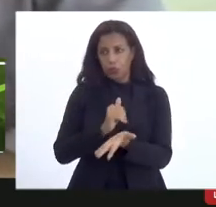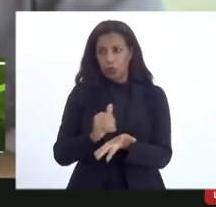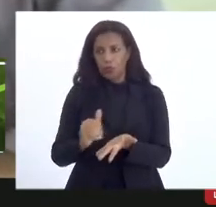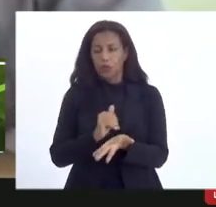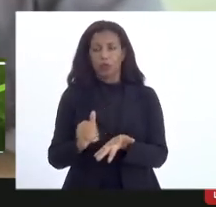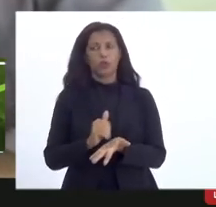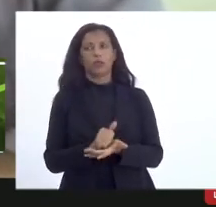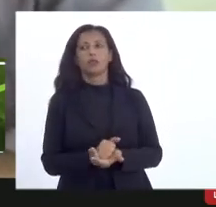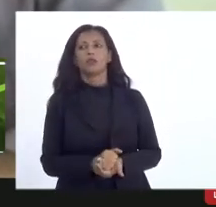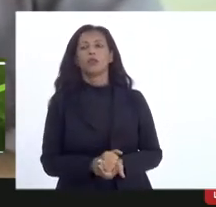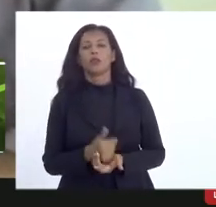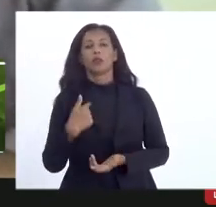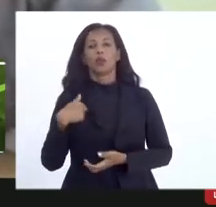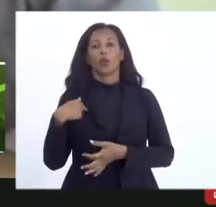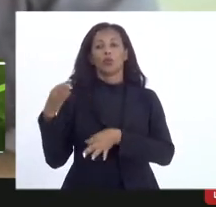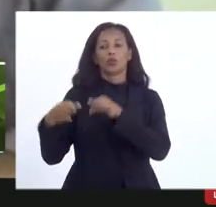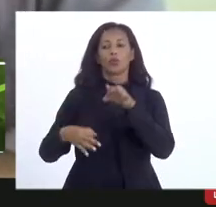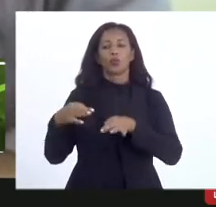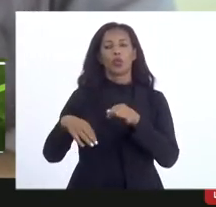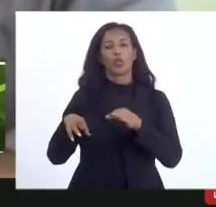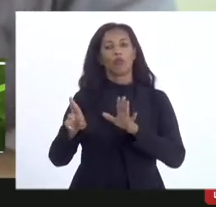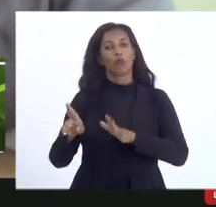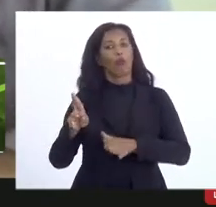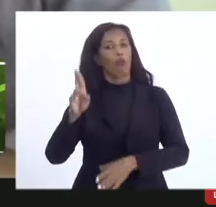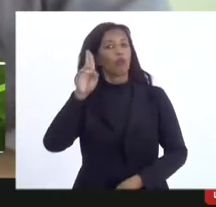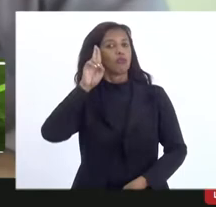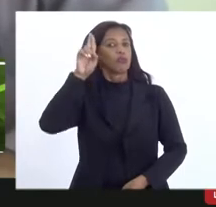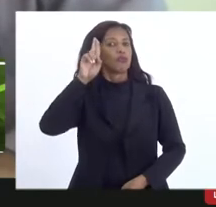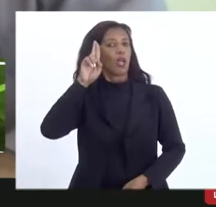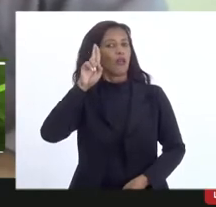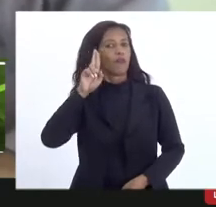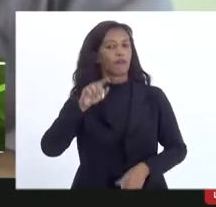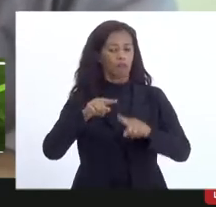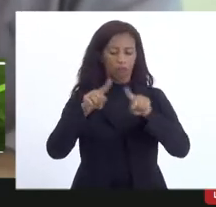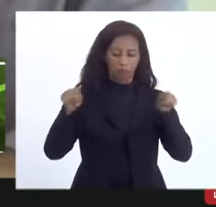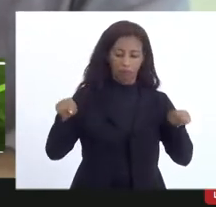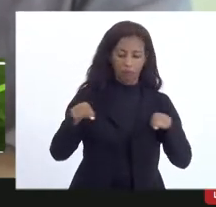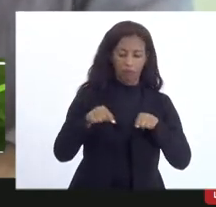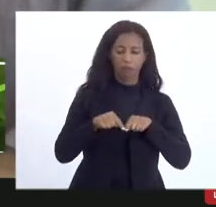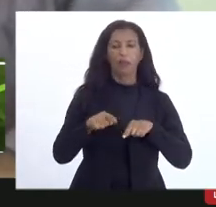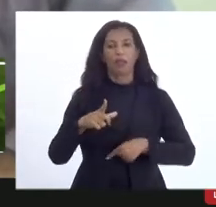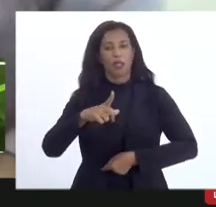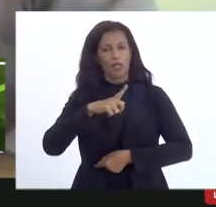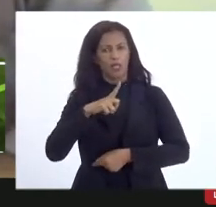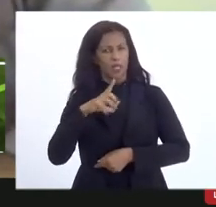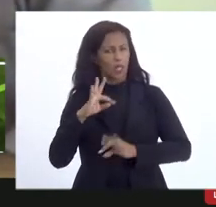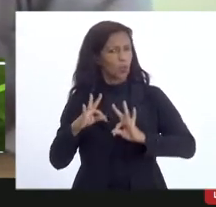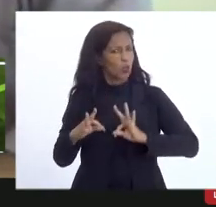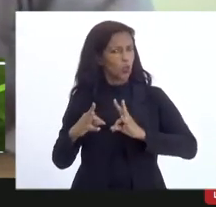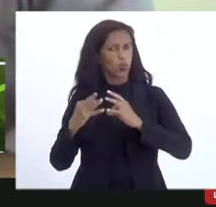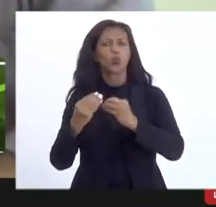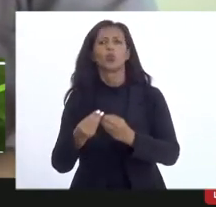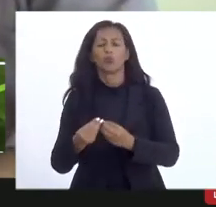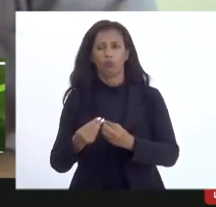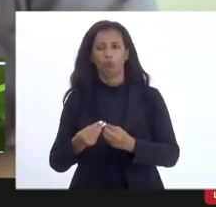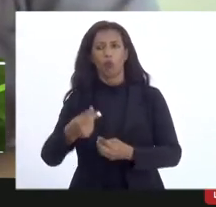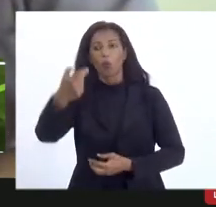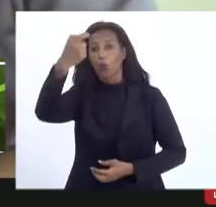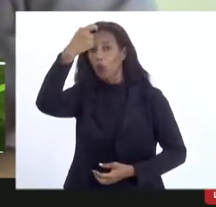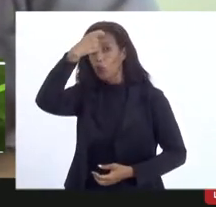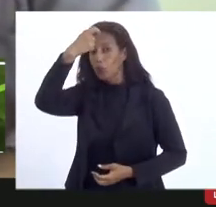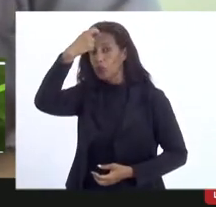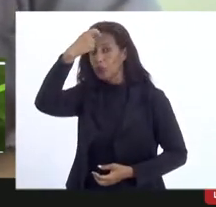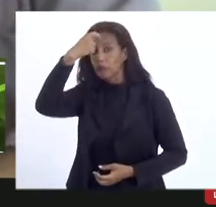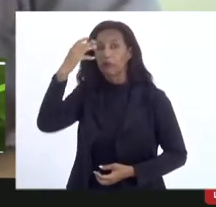o Indy, que é o nosso jurídico, foi chefe de gabinete, agora está no jurídico que nos ajudou. Tem total consciência e